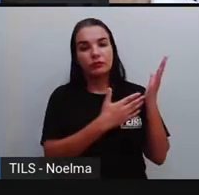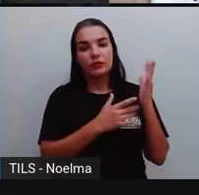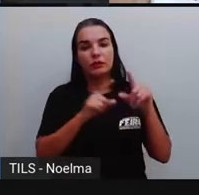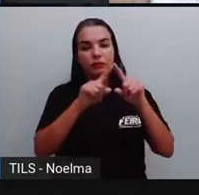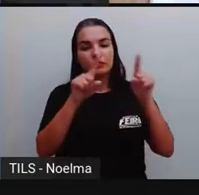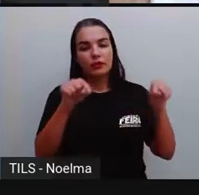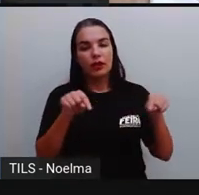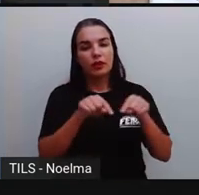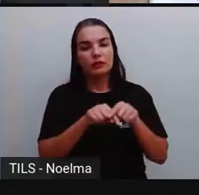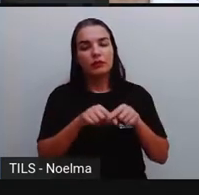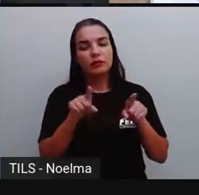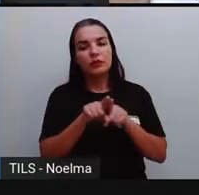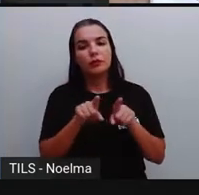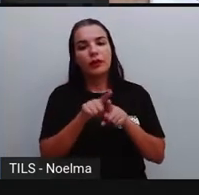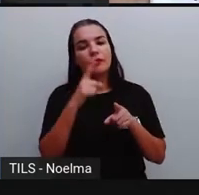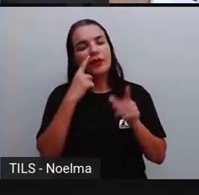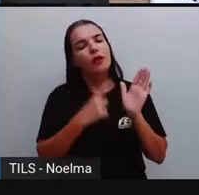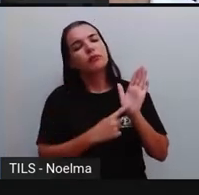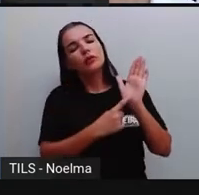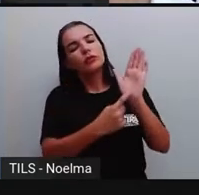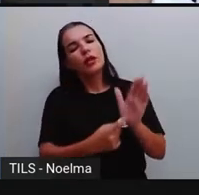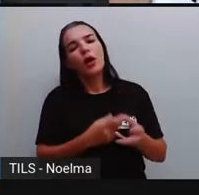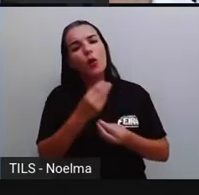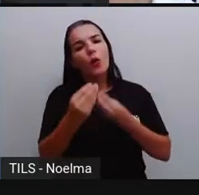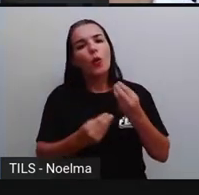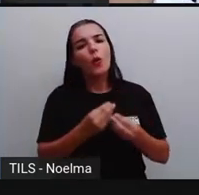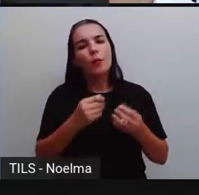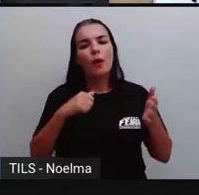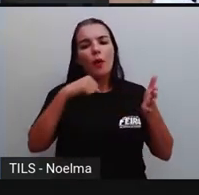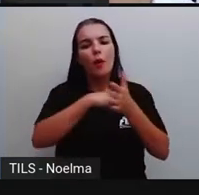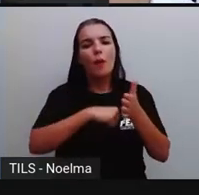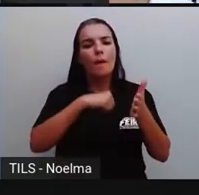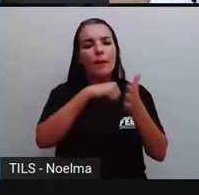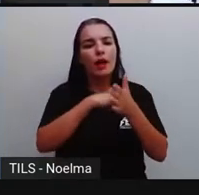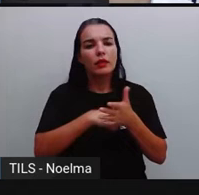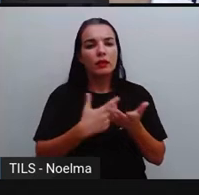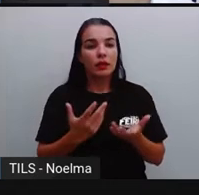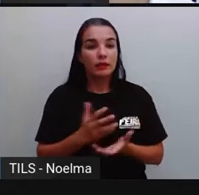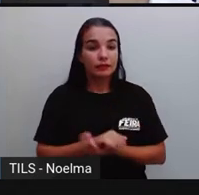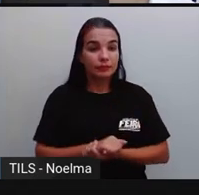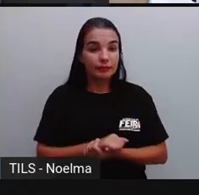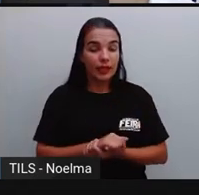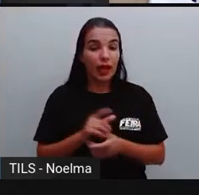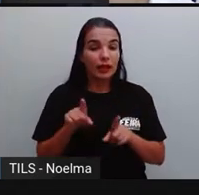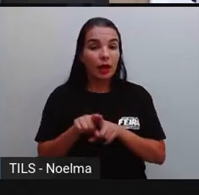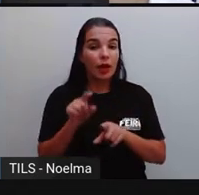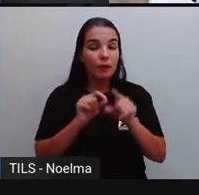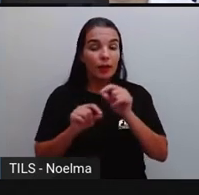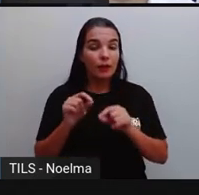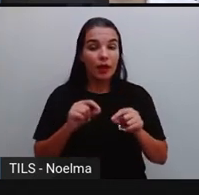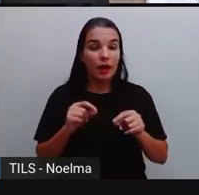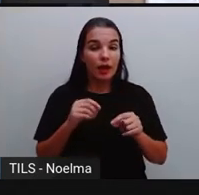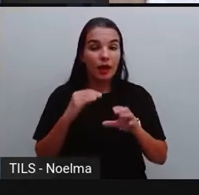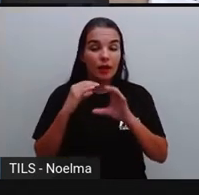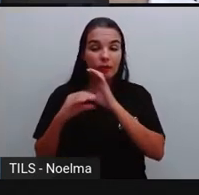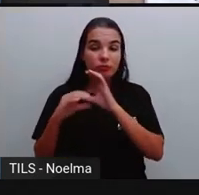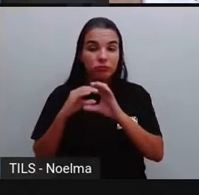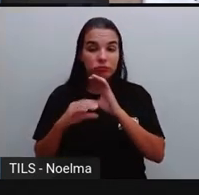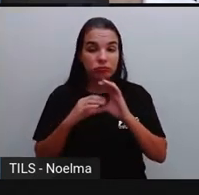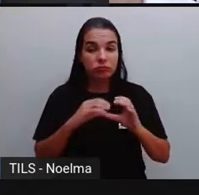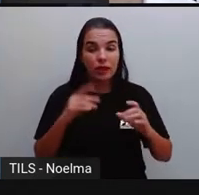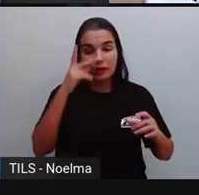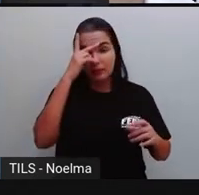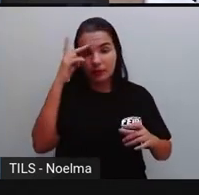também pode me perguntar o PROE e outras maneiras de combater o bullying, além de comunicar quem já está sofrendo. Bom,